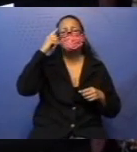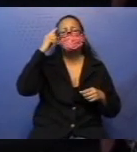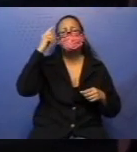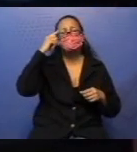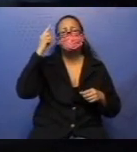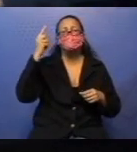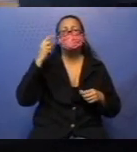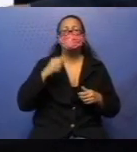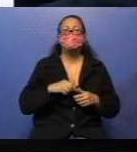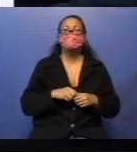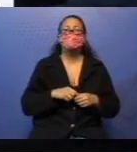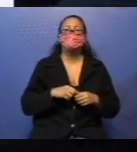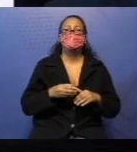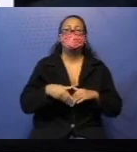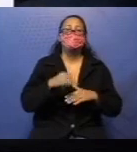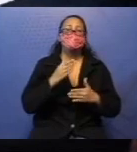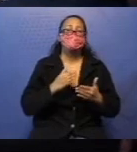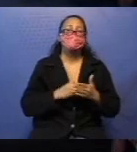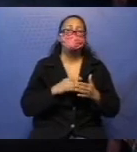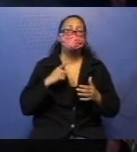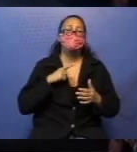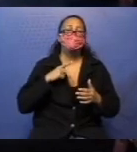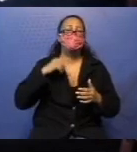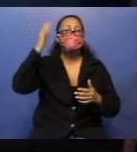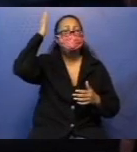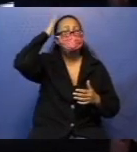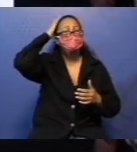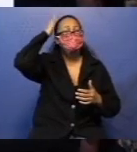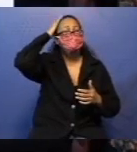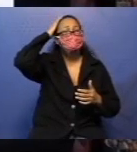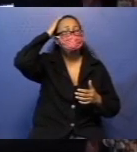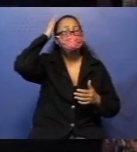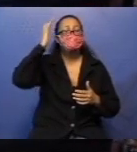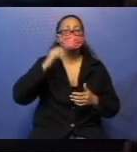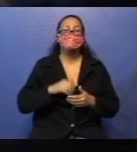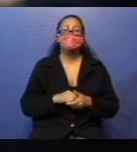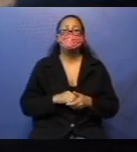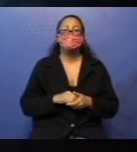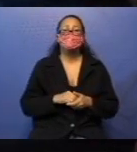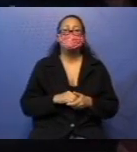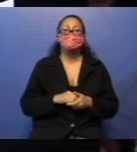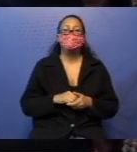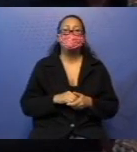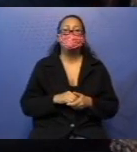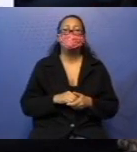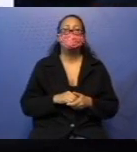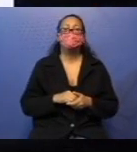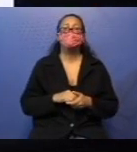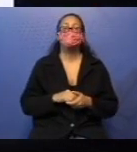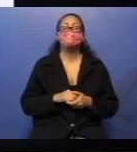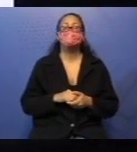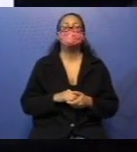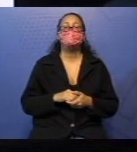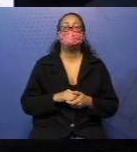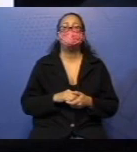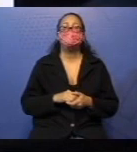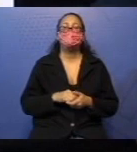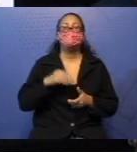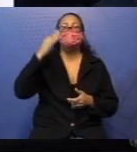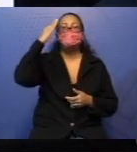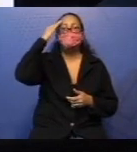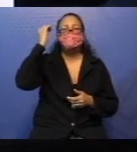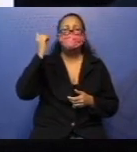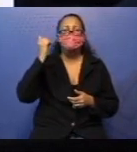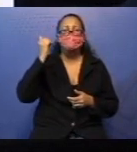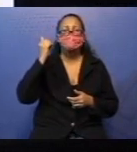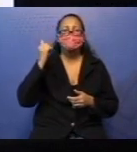Ai, todos têm cabecinha. Né? Todos têm, ó. Cabecinha, cabecinha. Então, eu sei que esse aqui tem